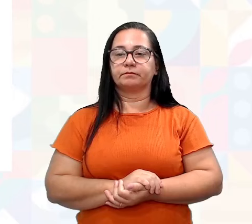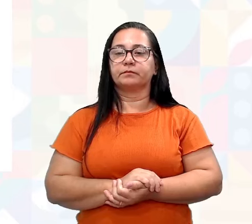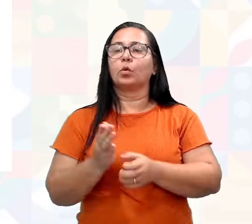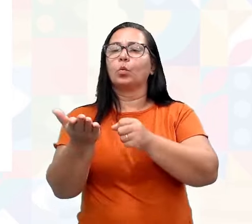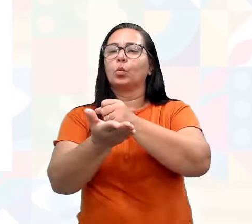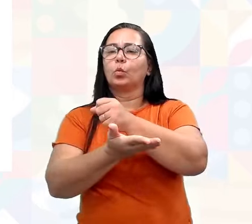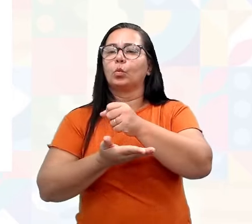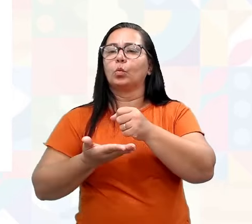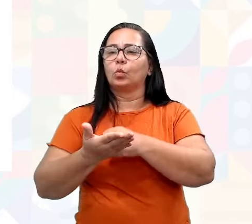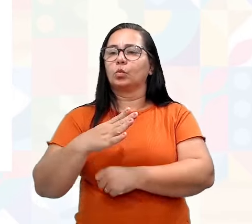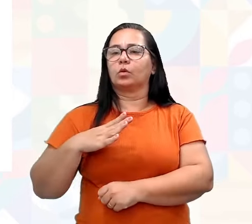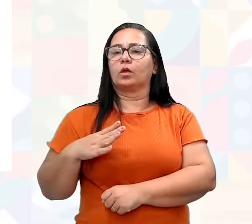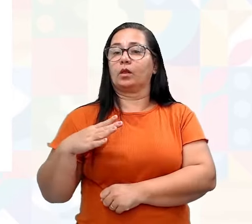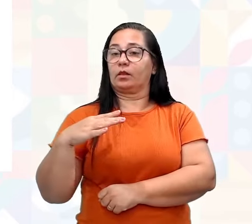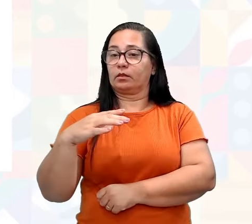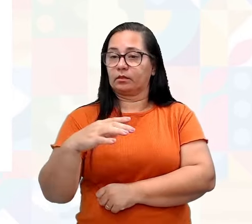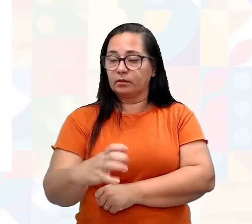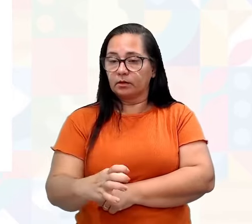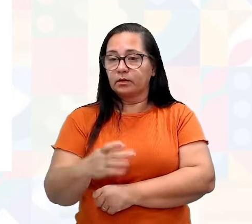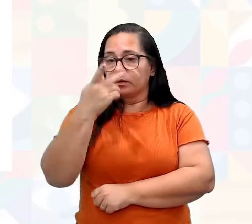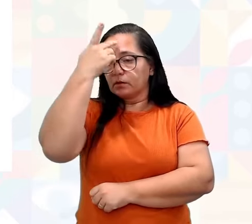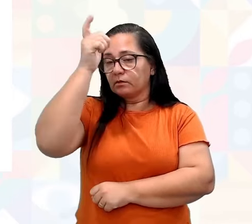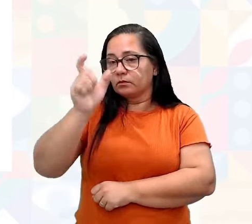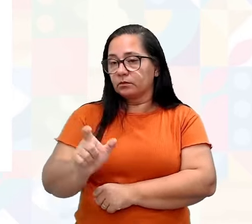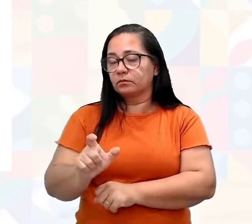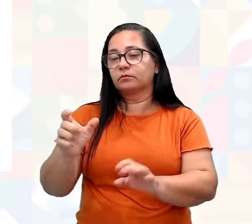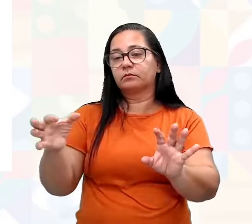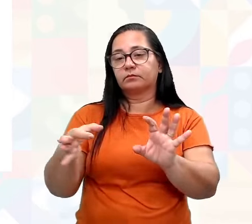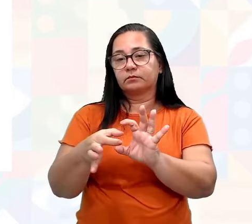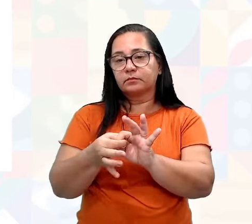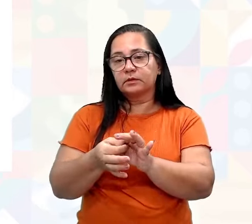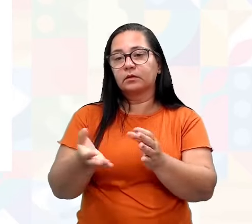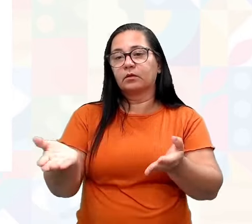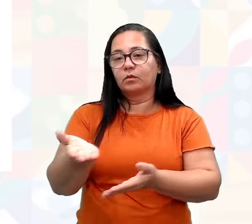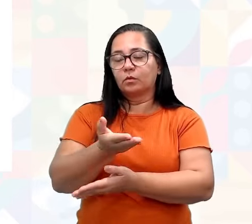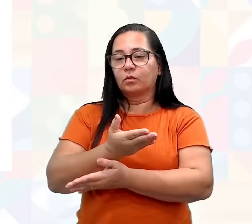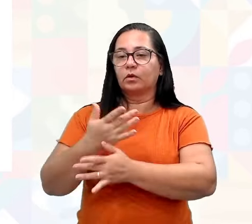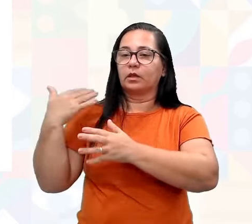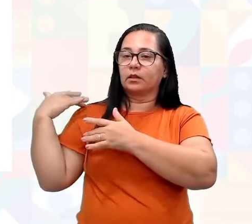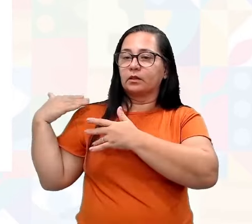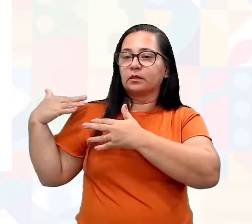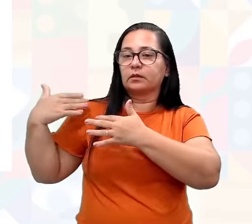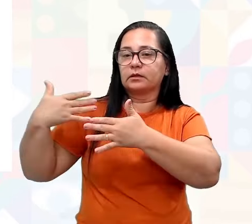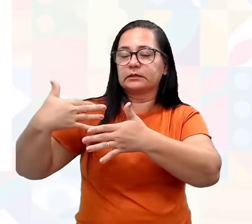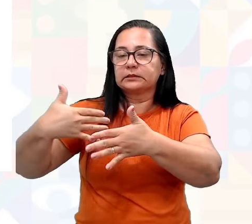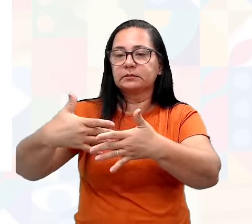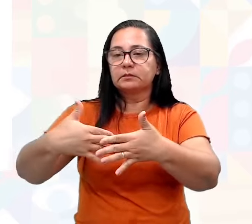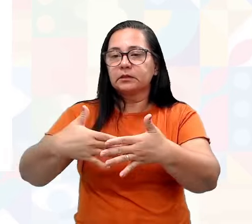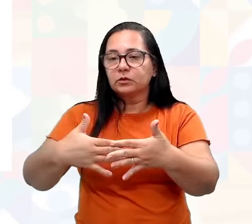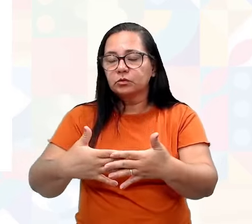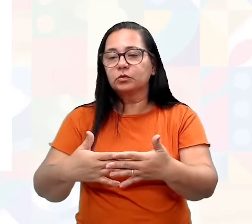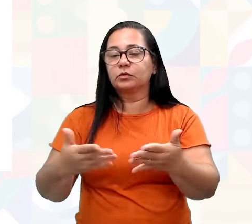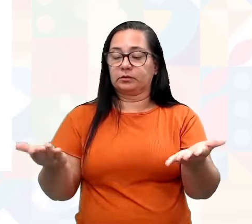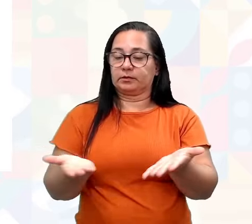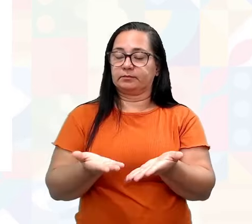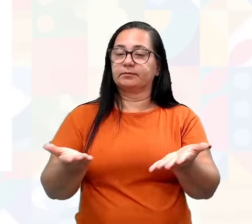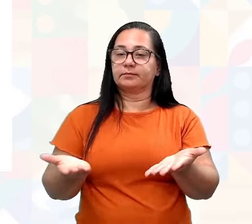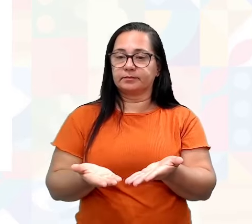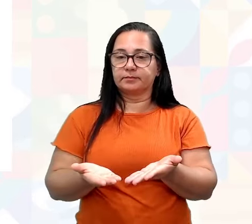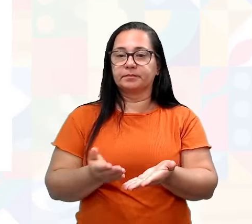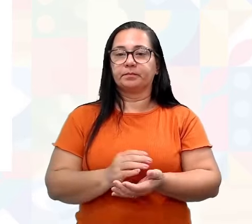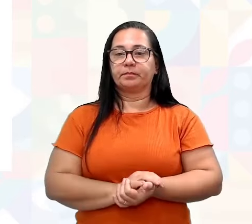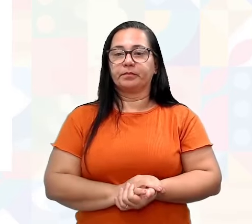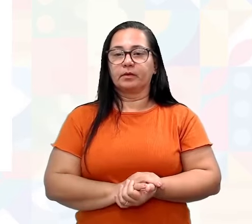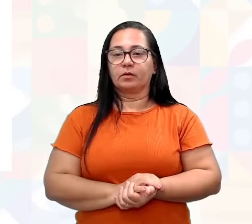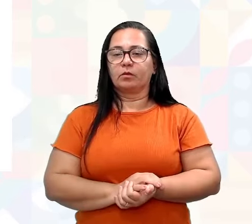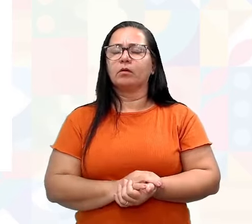Fundamentos da ética e das relações interpessoais ao longo do tempo e as implicações na atualidade.